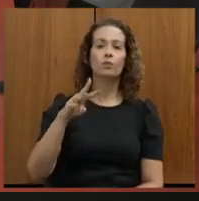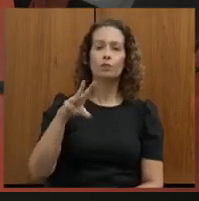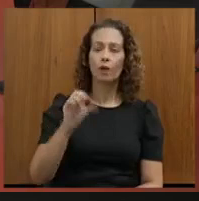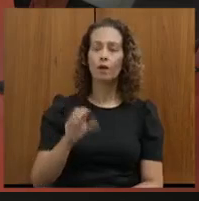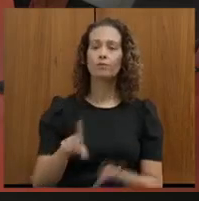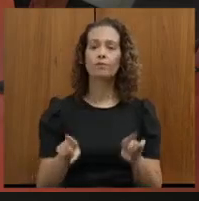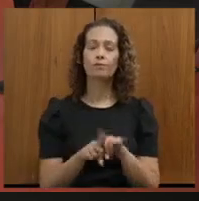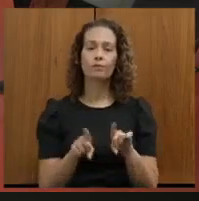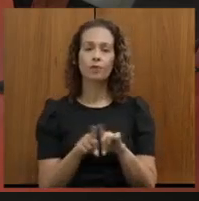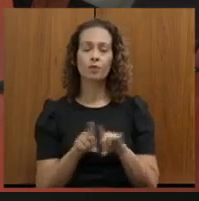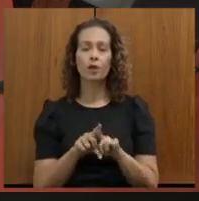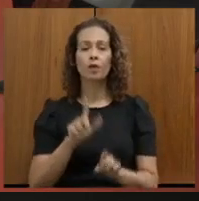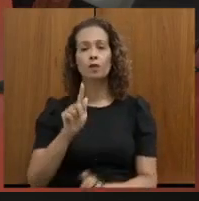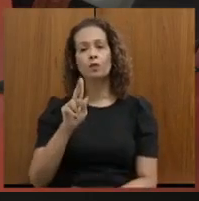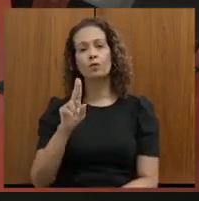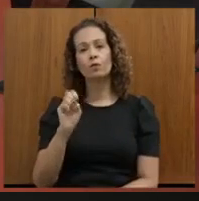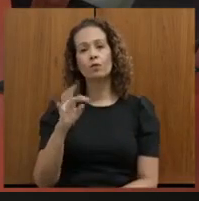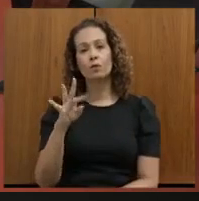aqui também Gustavo,